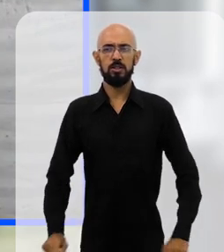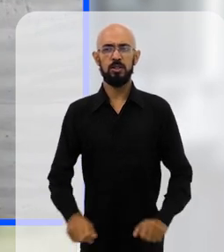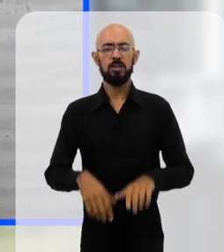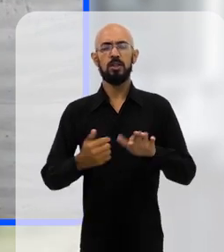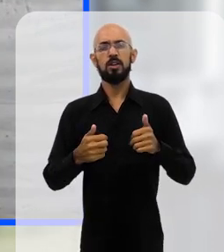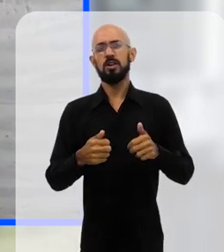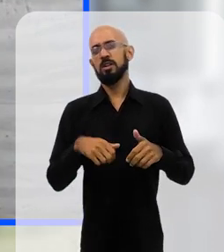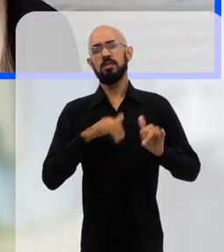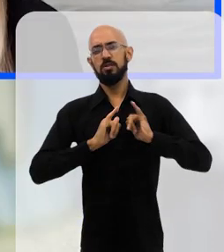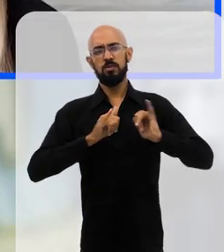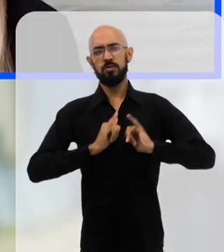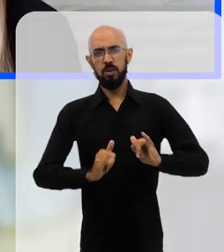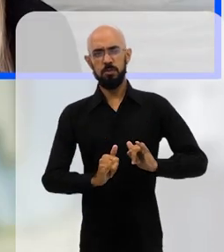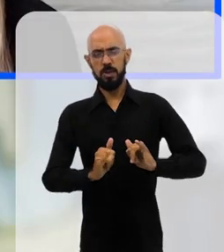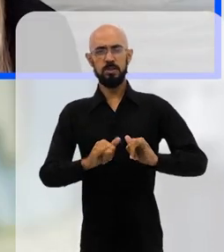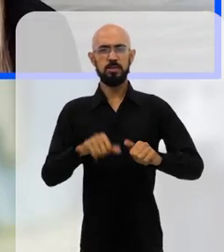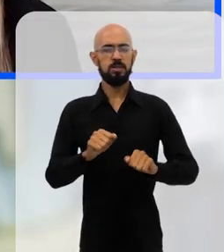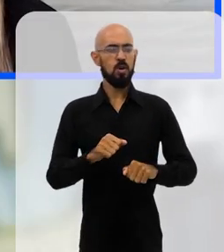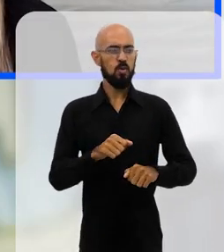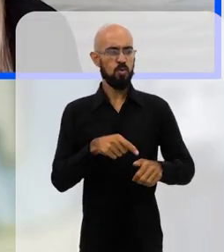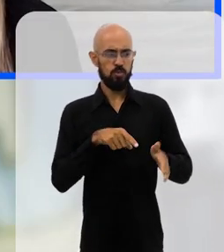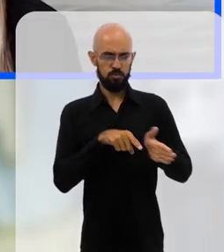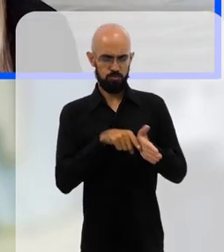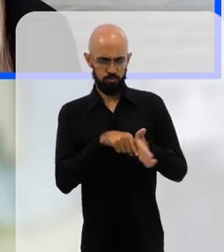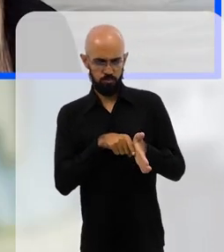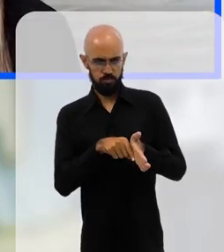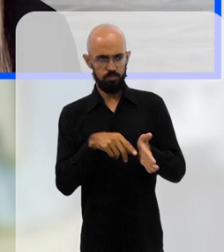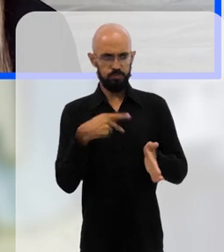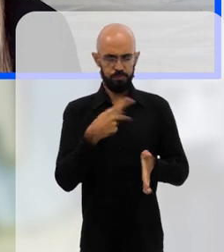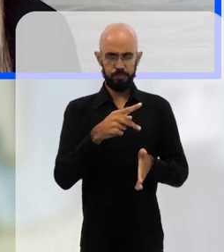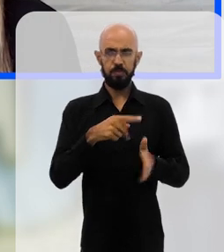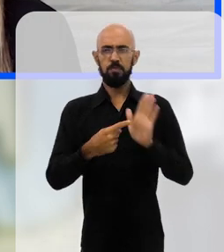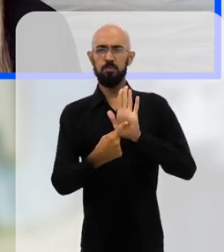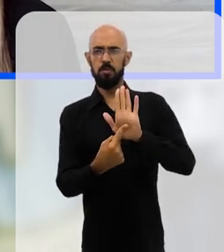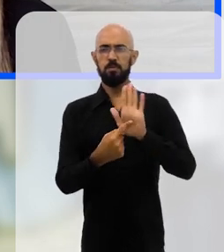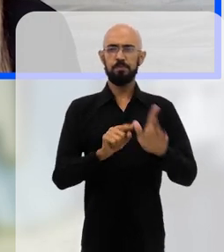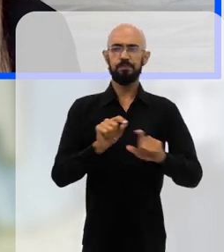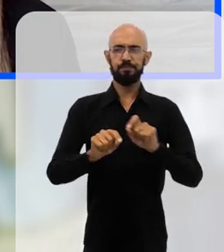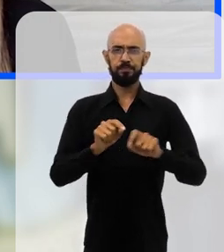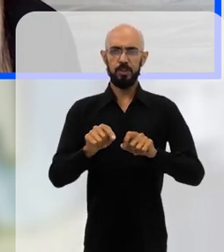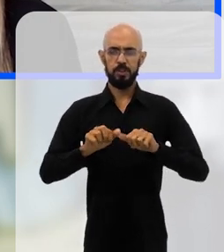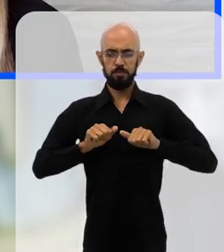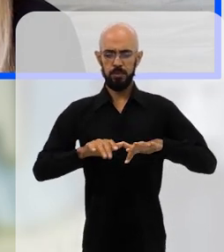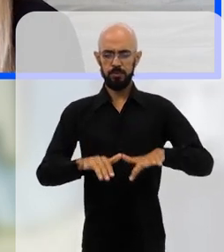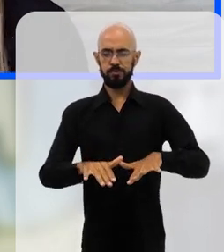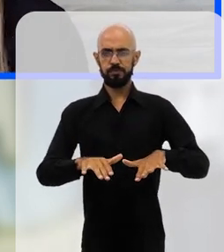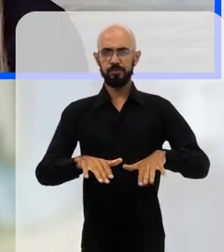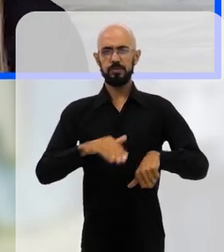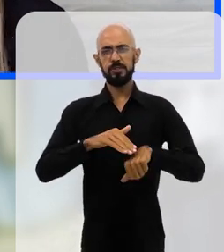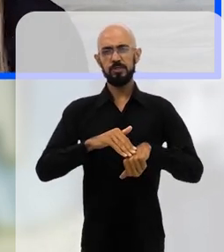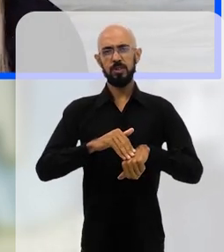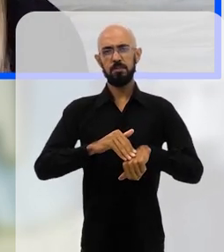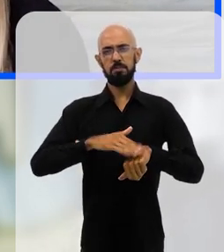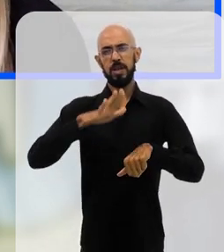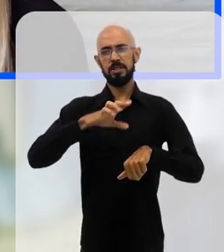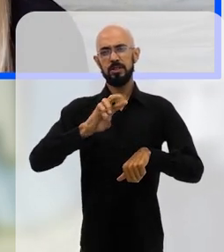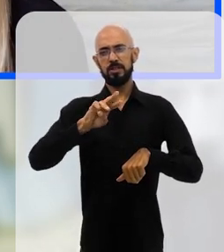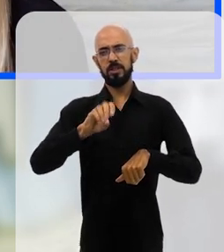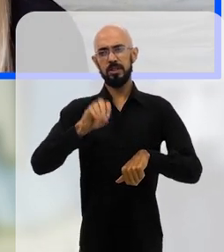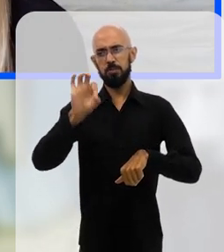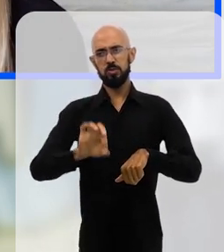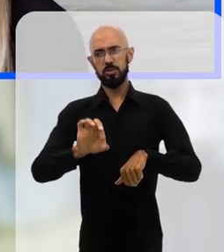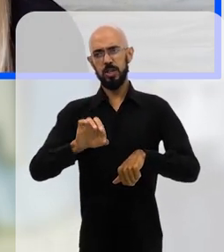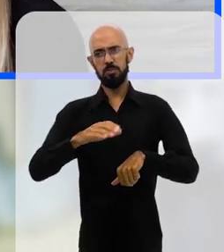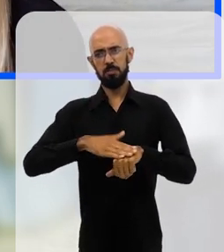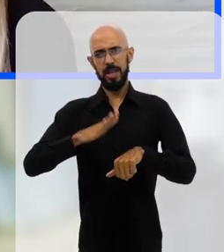Dados da pesquisa de vocês mostram que até durante o período de pandemia, os ricos ficaram 30% mais